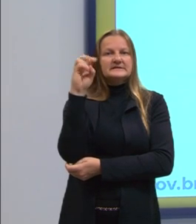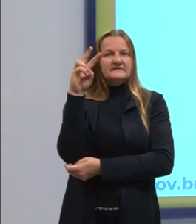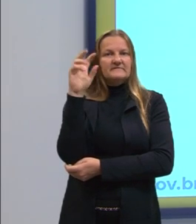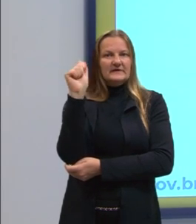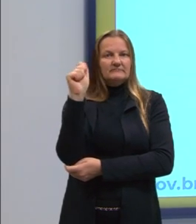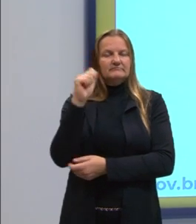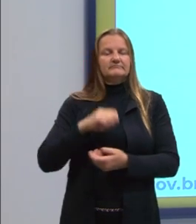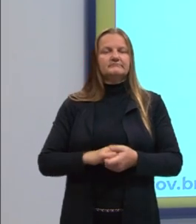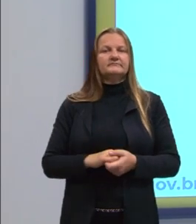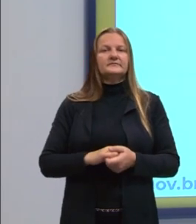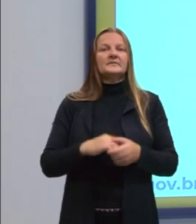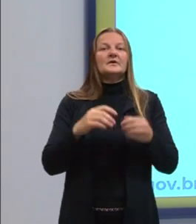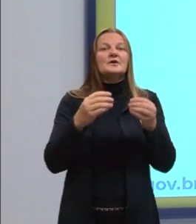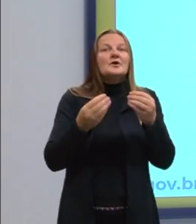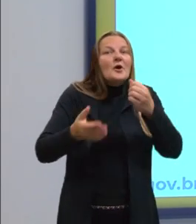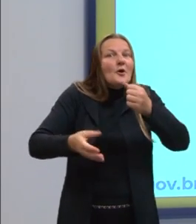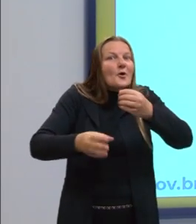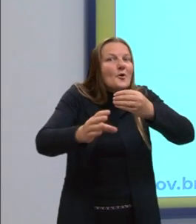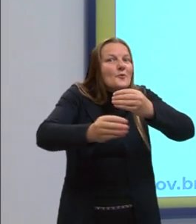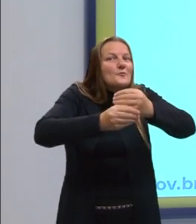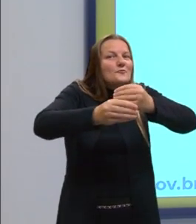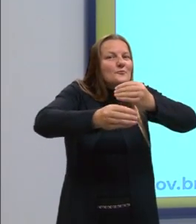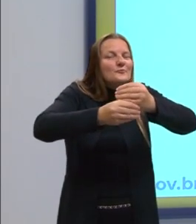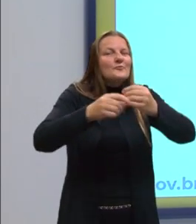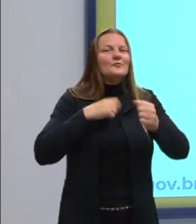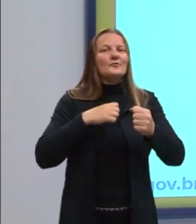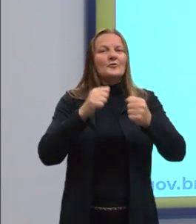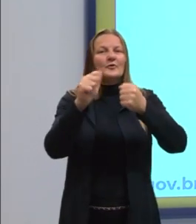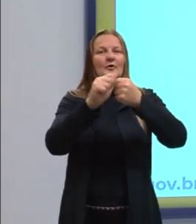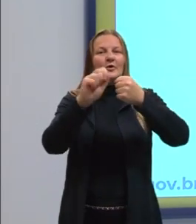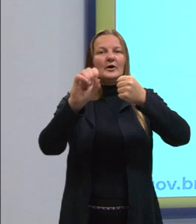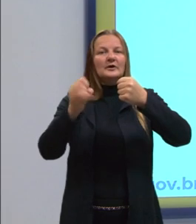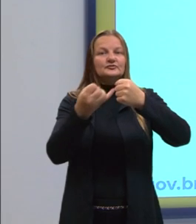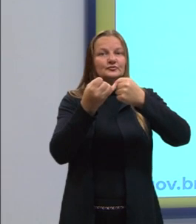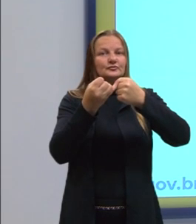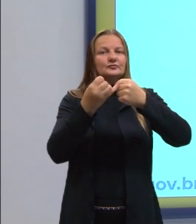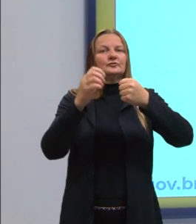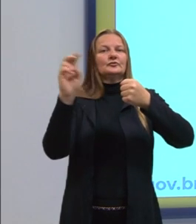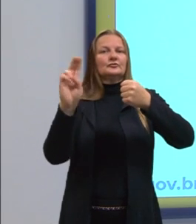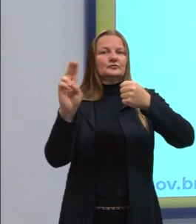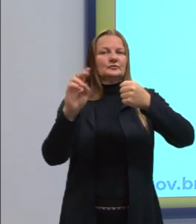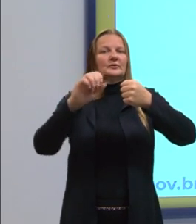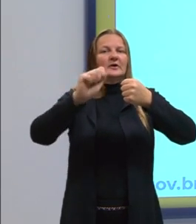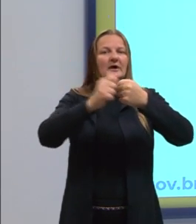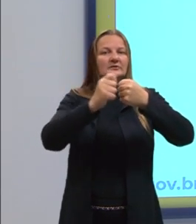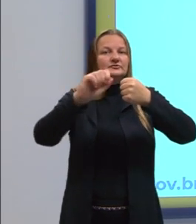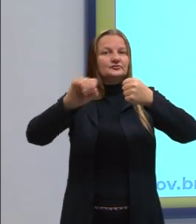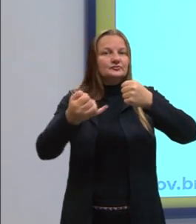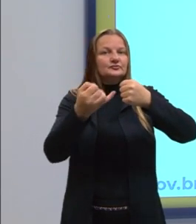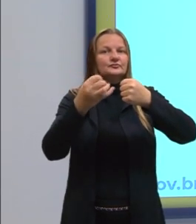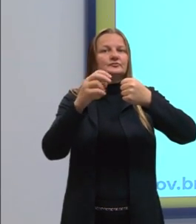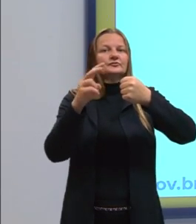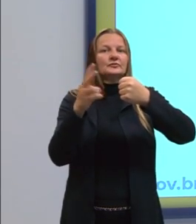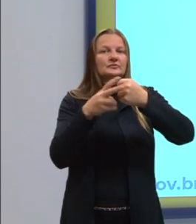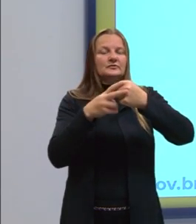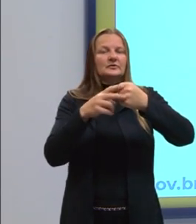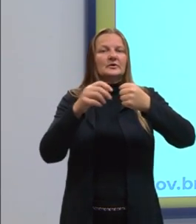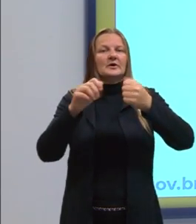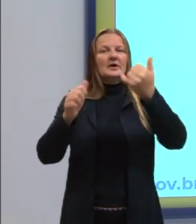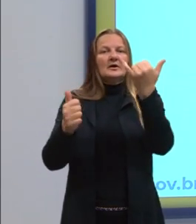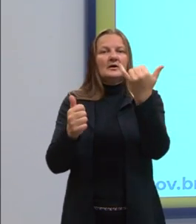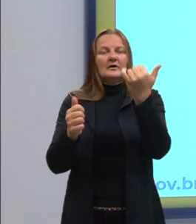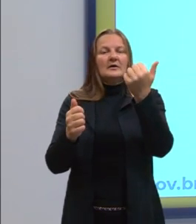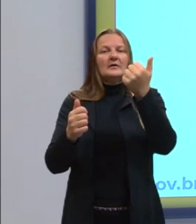nos termos acessórios, gente vai ter o adjunto adnominal, o adjunto adverbial, o aposto e o